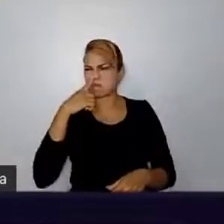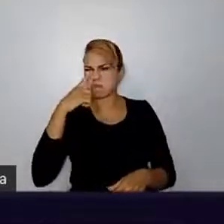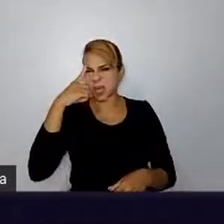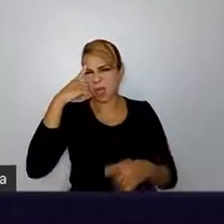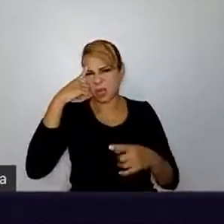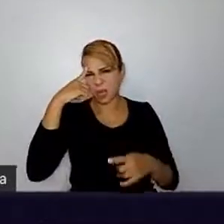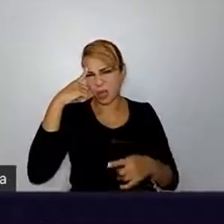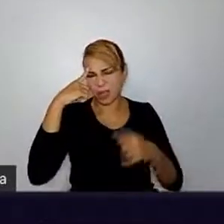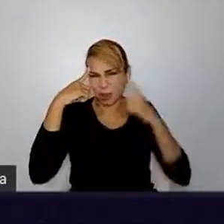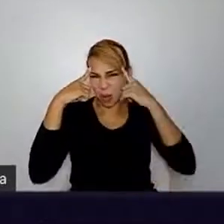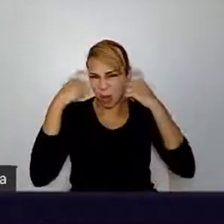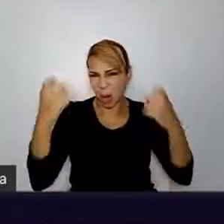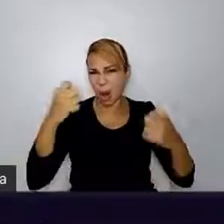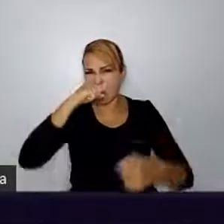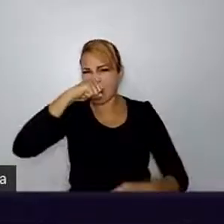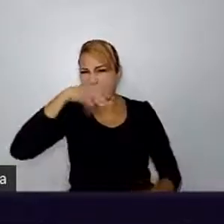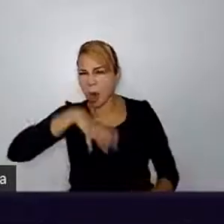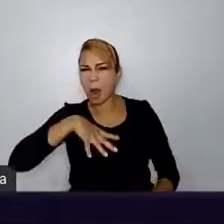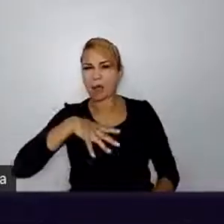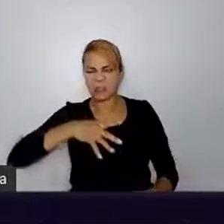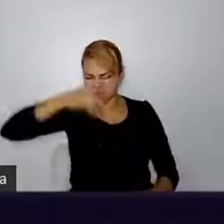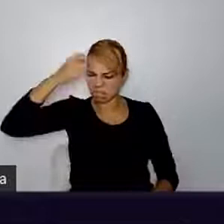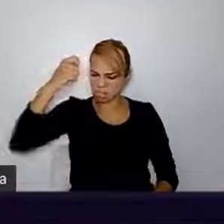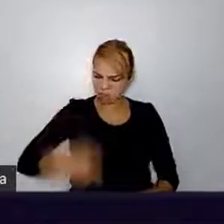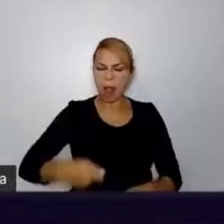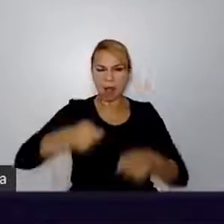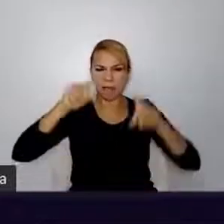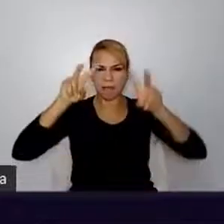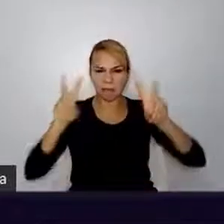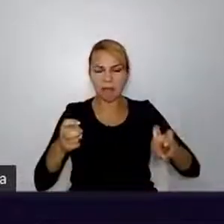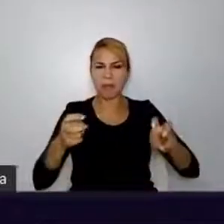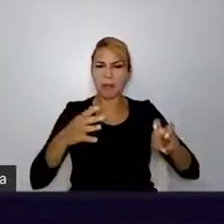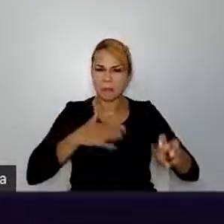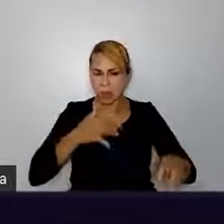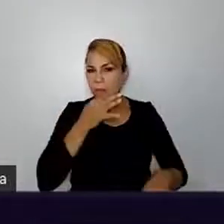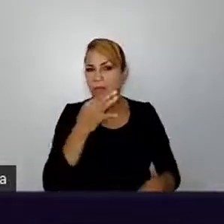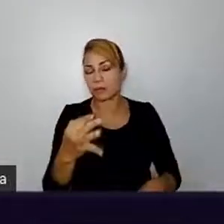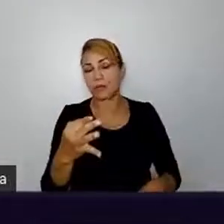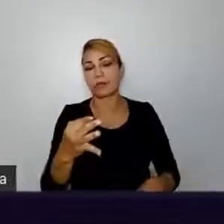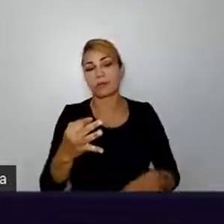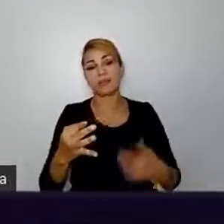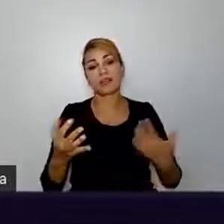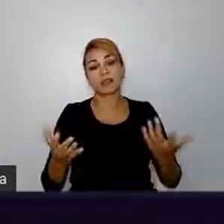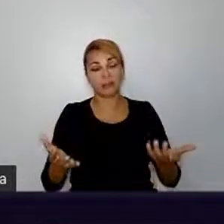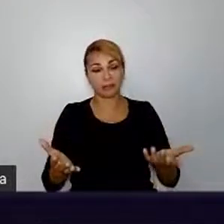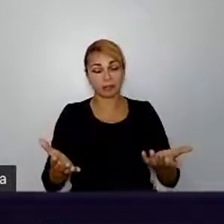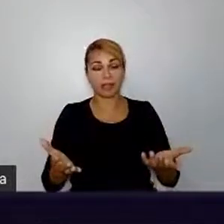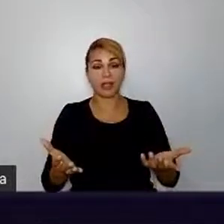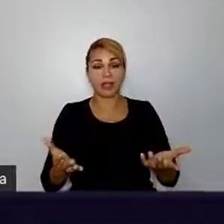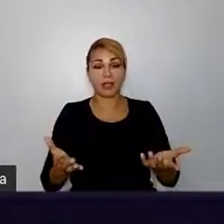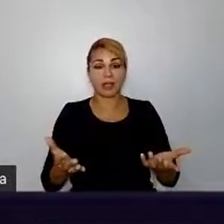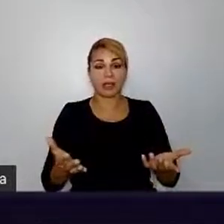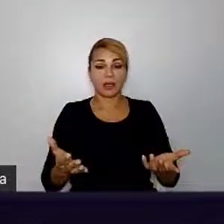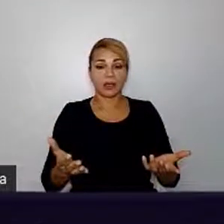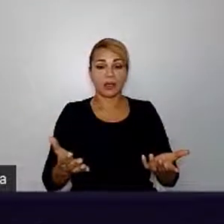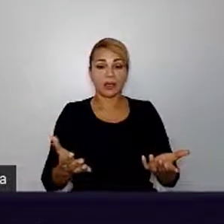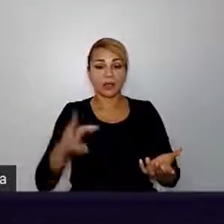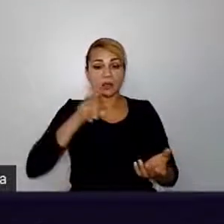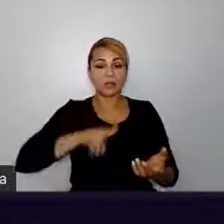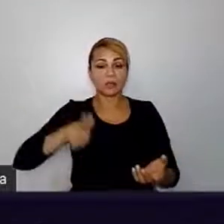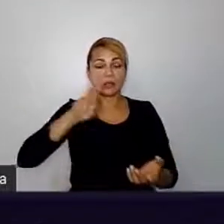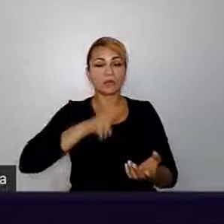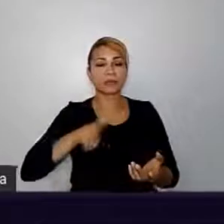as coisas, defender um ponto de vista ferrenhamente, e, assim, usando algum, sei lá, um tipo de